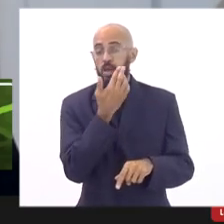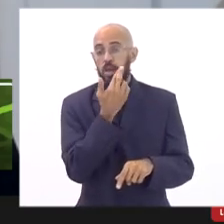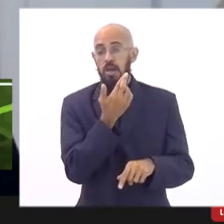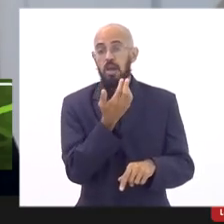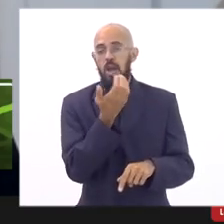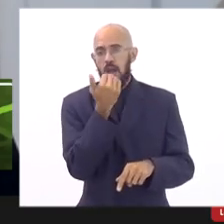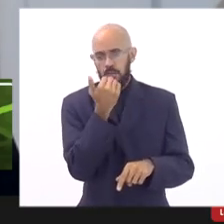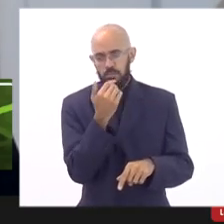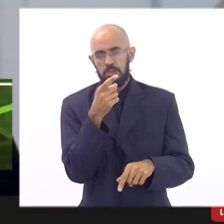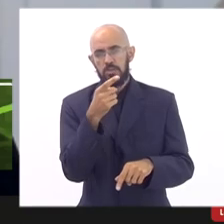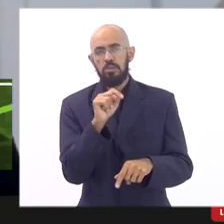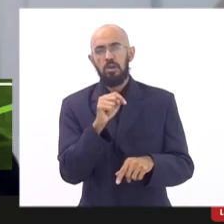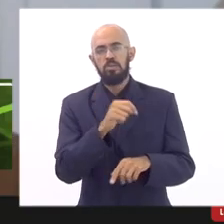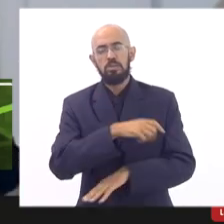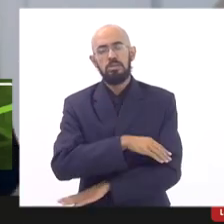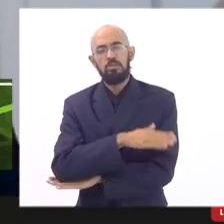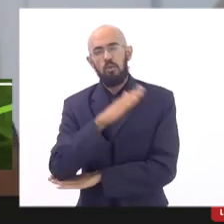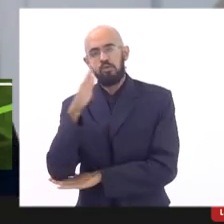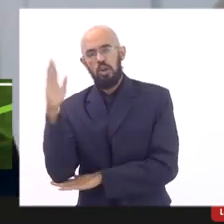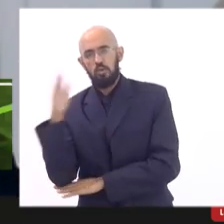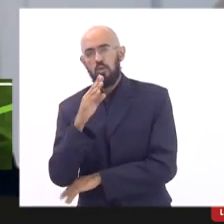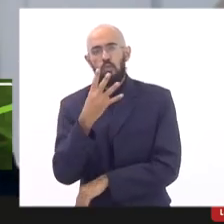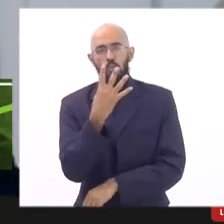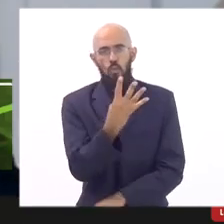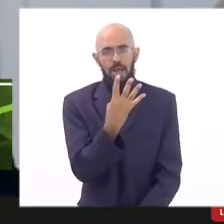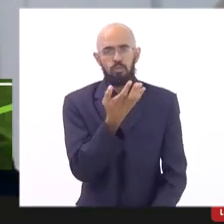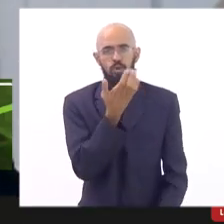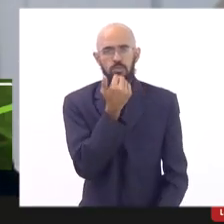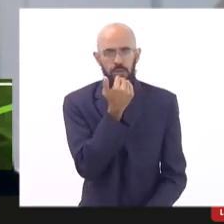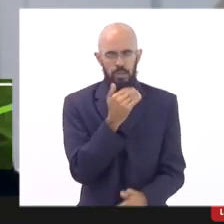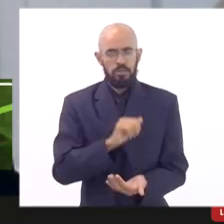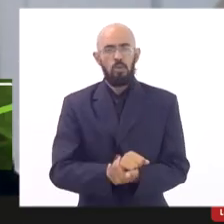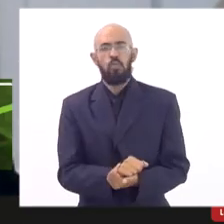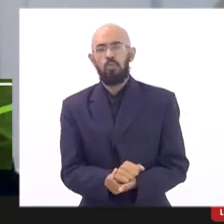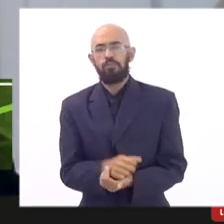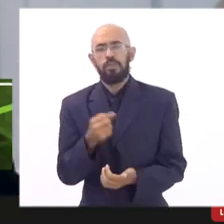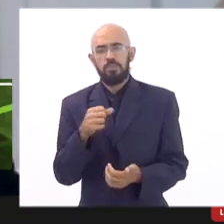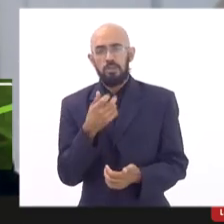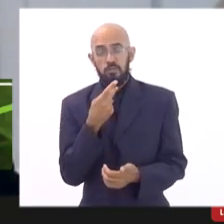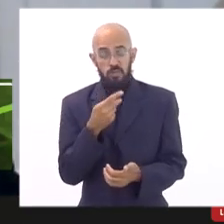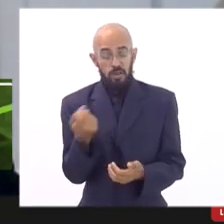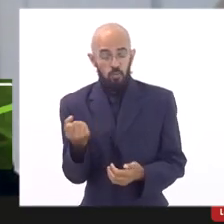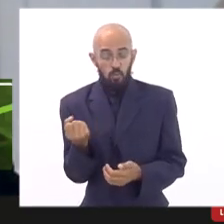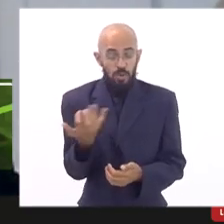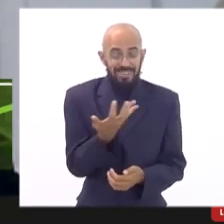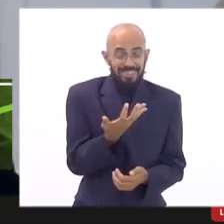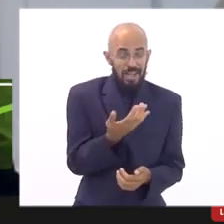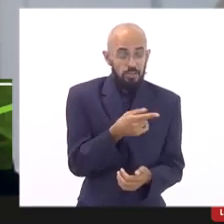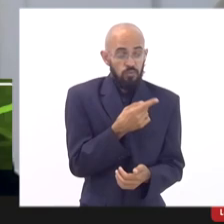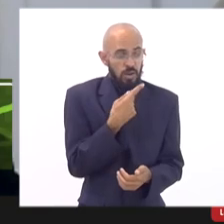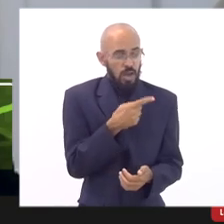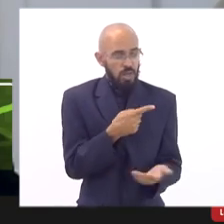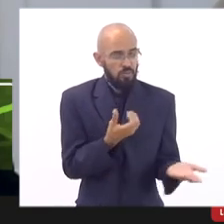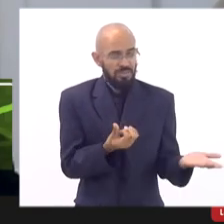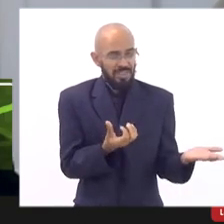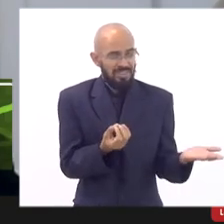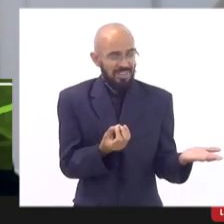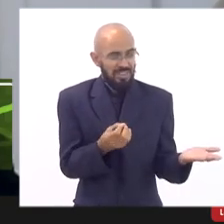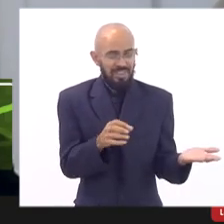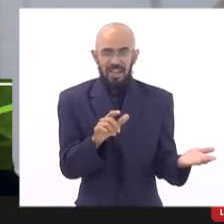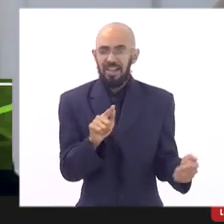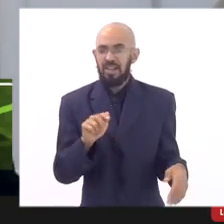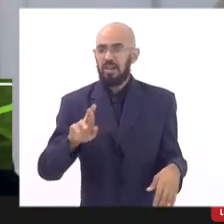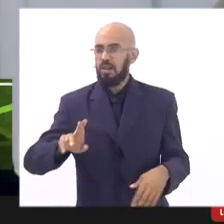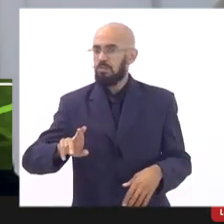integral quatro receições quando a gente fala de quantidade e aí citaram 60 gramas isso não